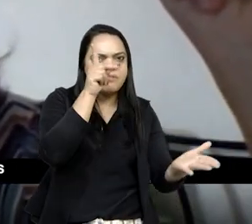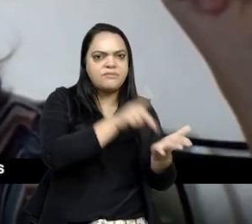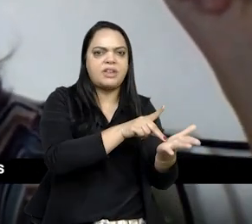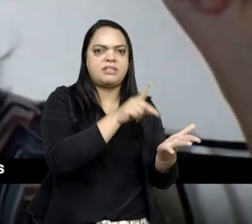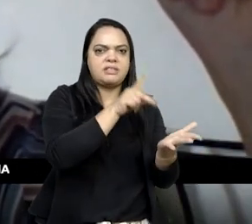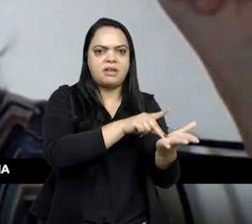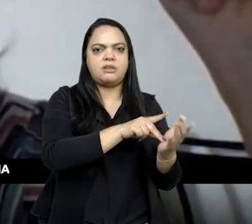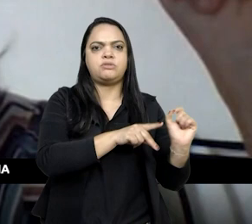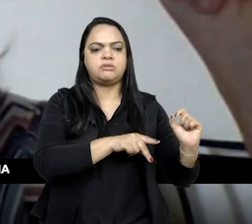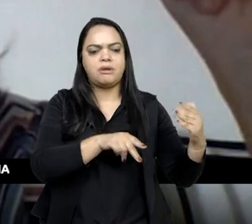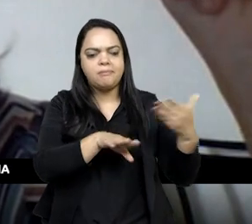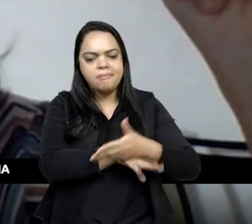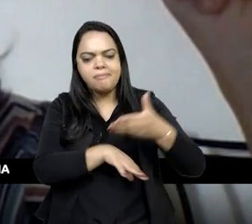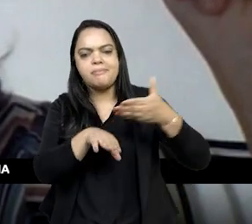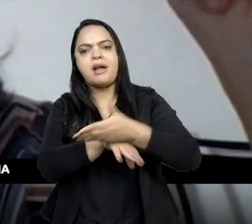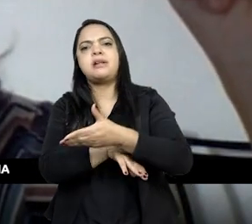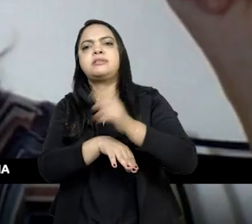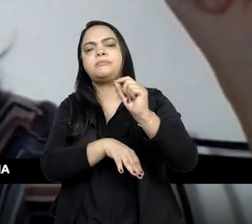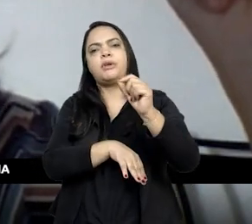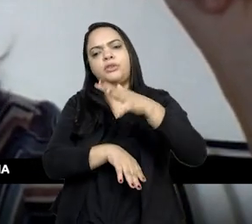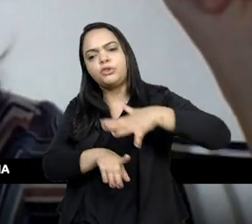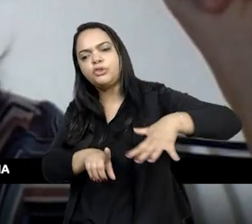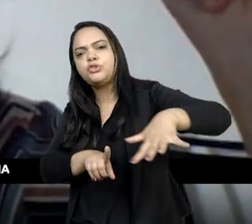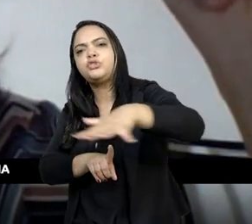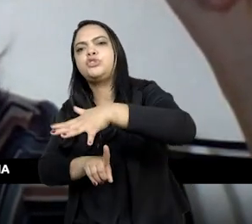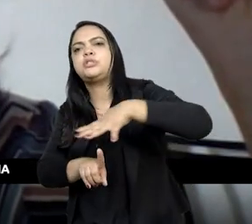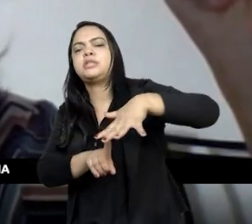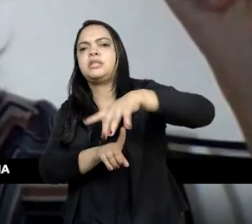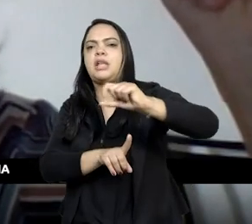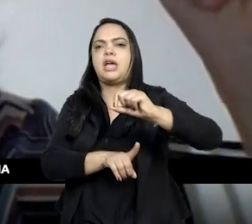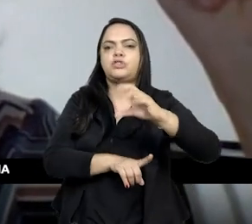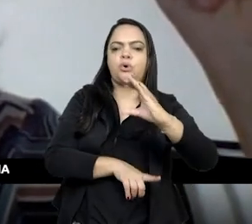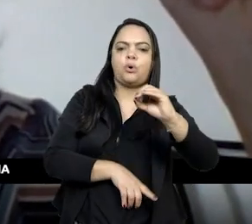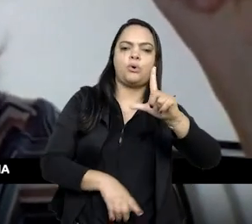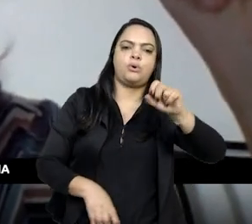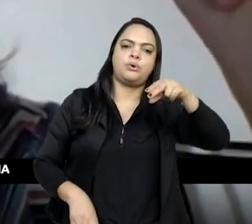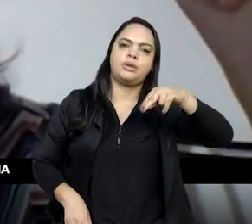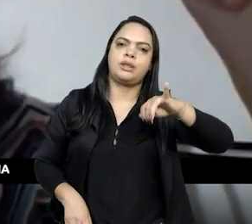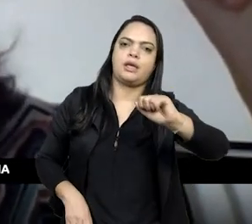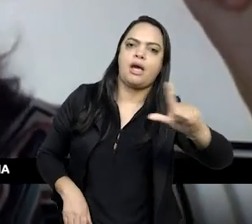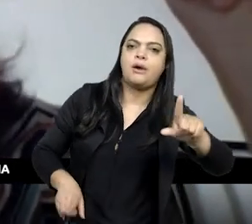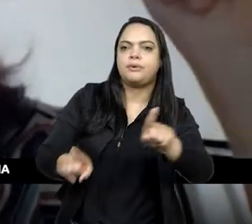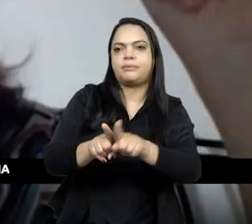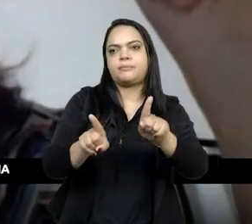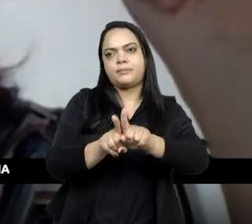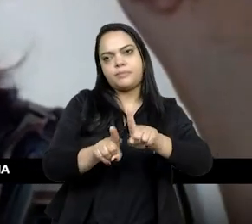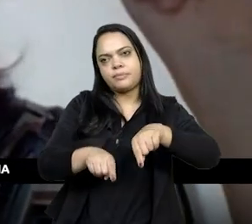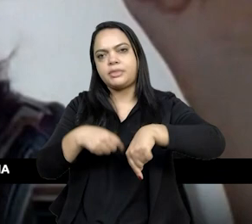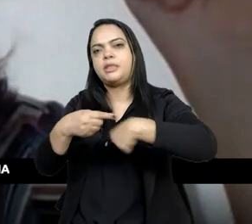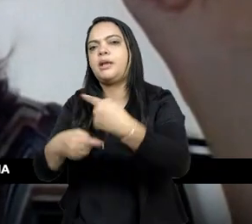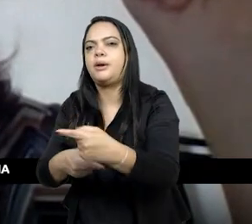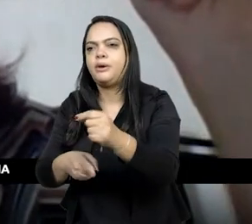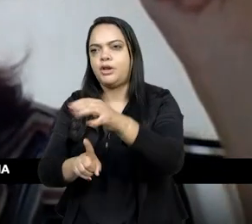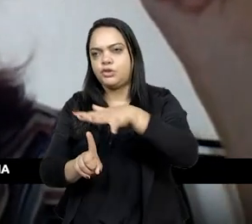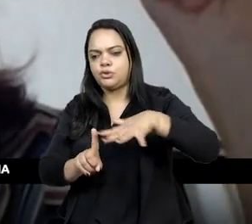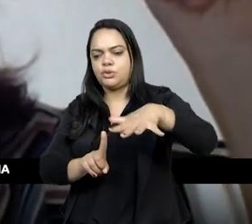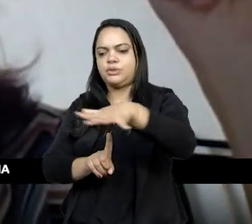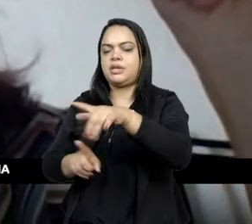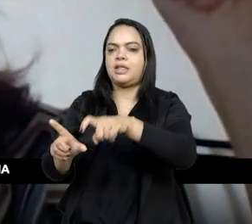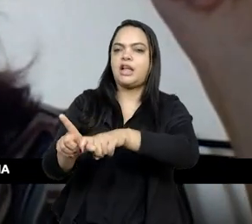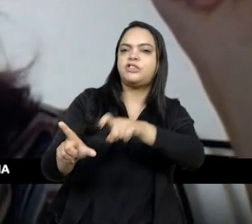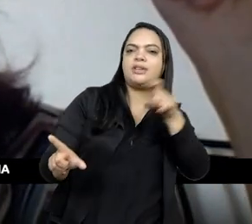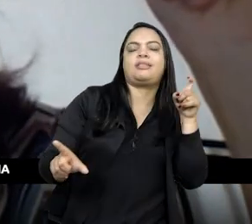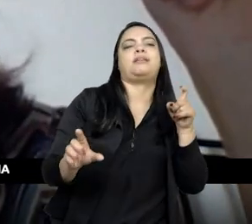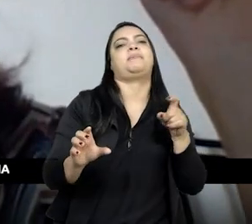formação dessas sociedades coloniais, né, e depois dessas sociedades independentes. Então, isso aparece bastante